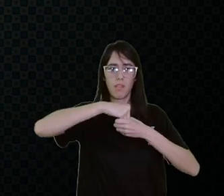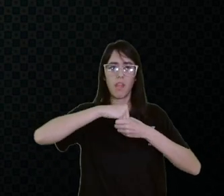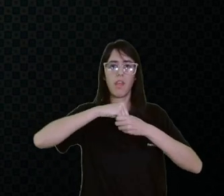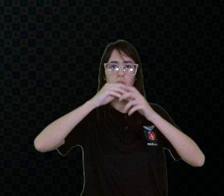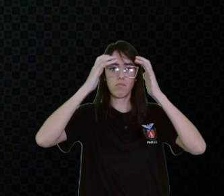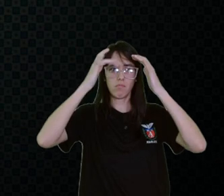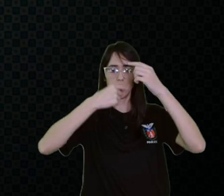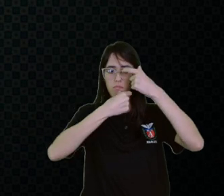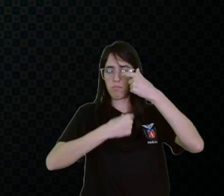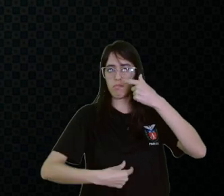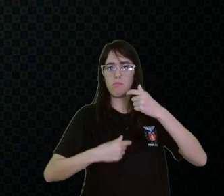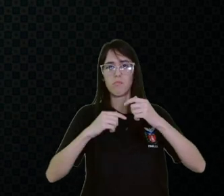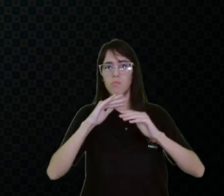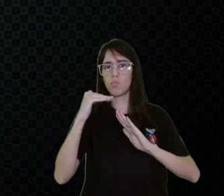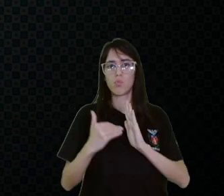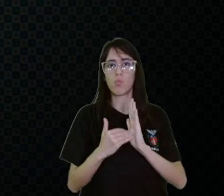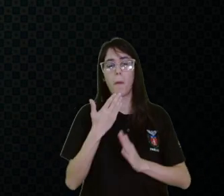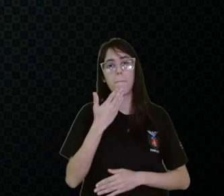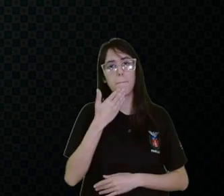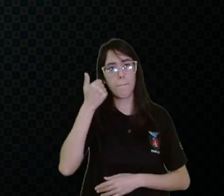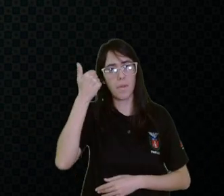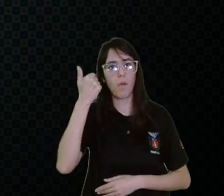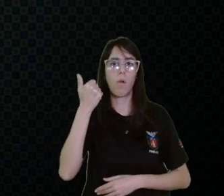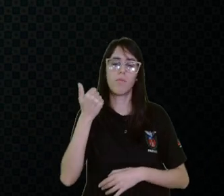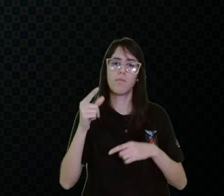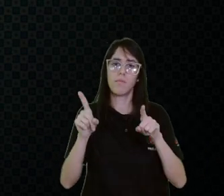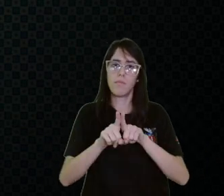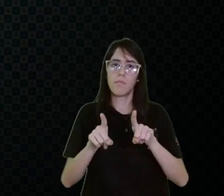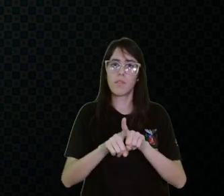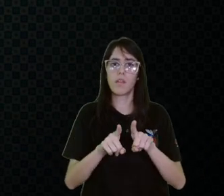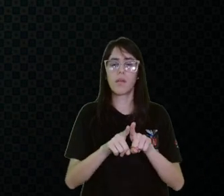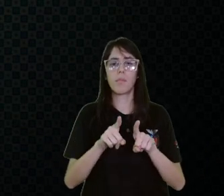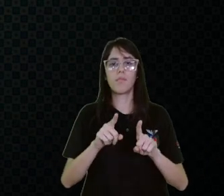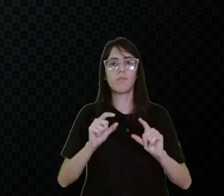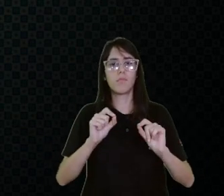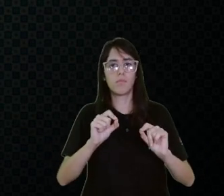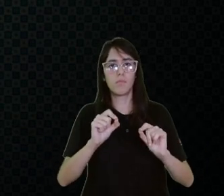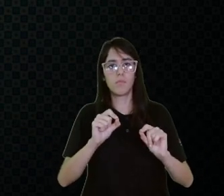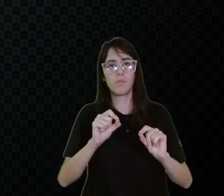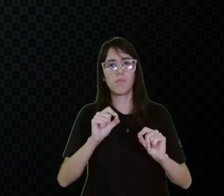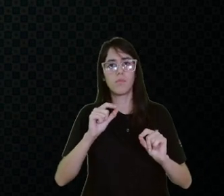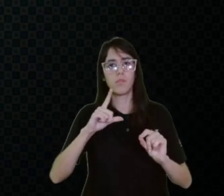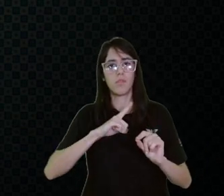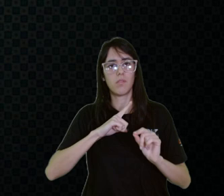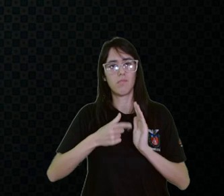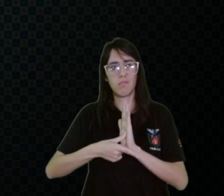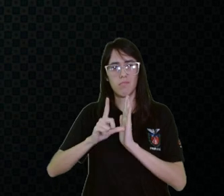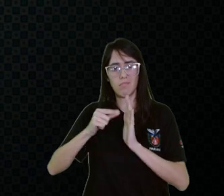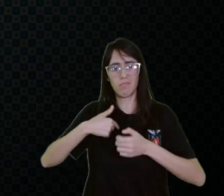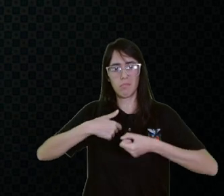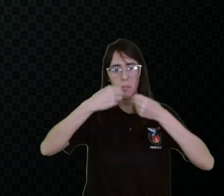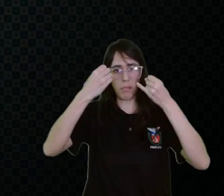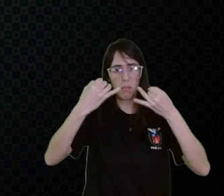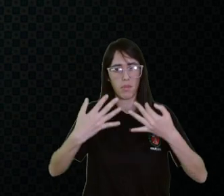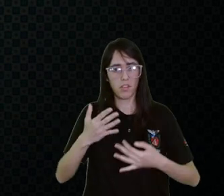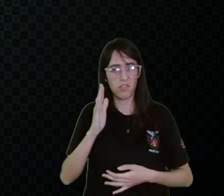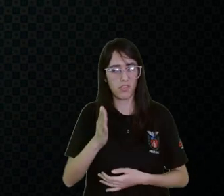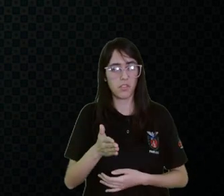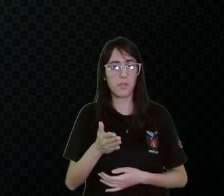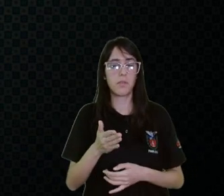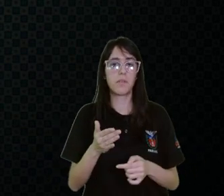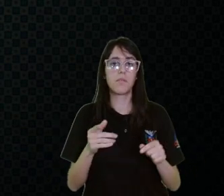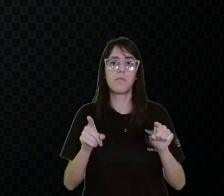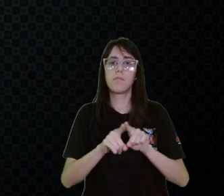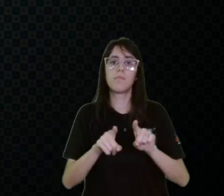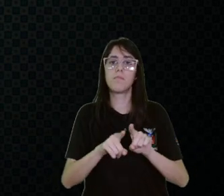alivia pontos de depressão, a gente reduz essa influência do tônus, que a gente já falou um pouco sobre isso, e a gente vai